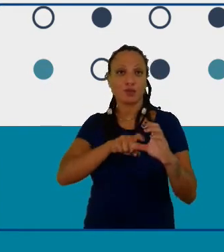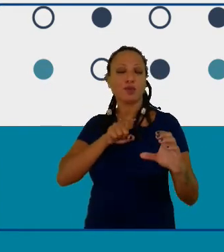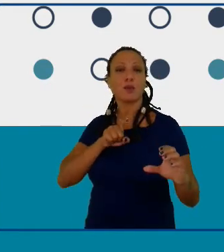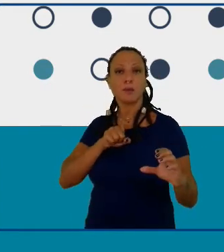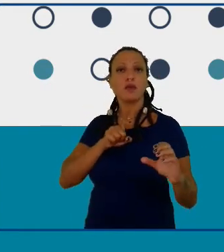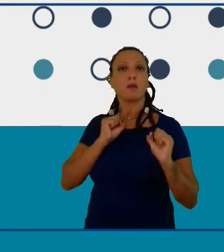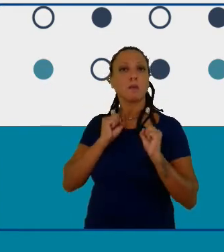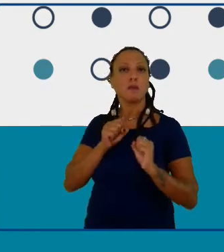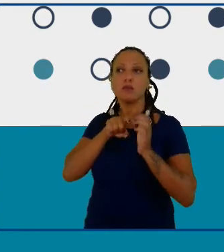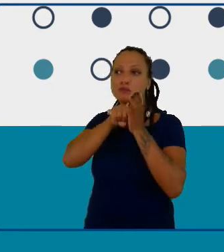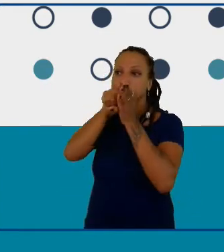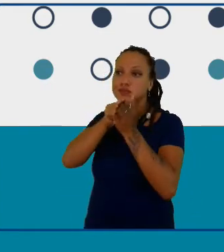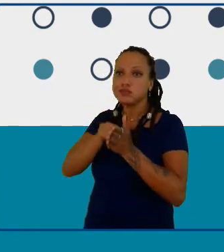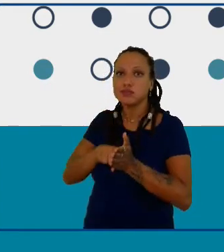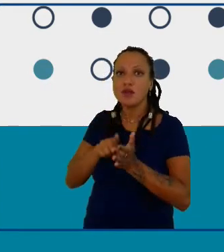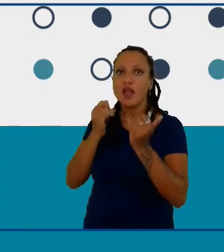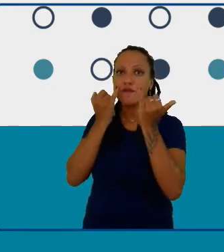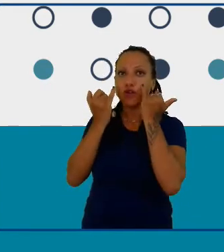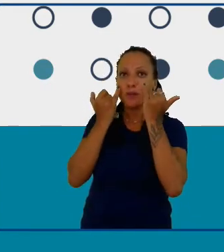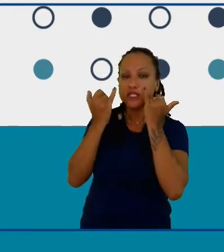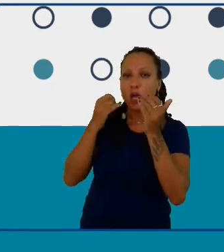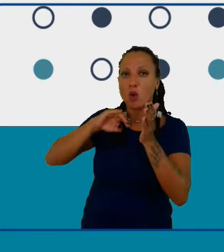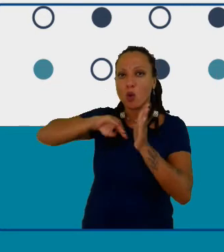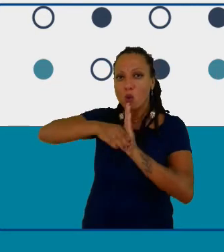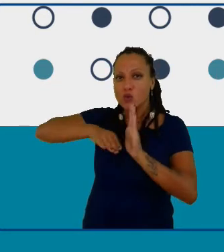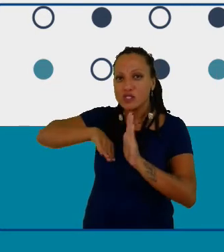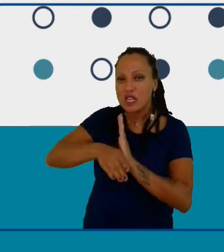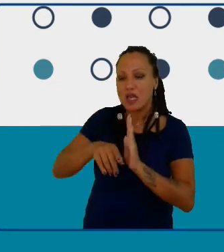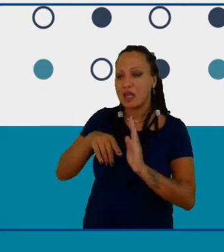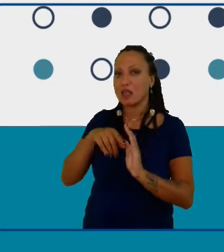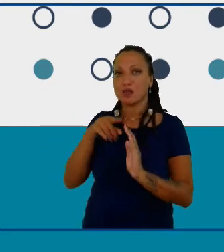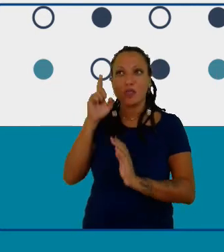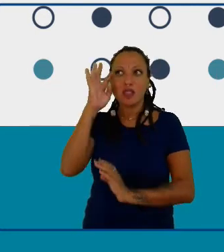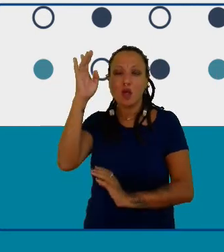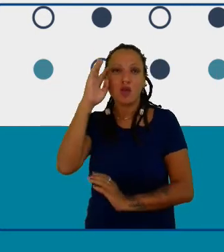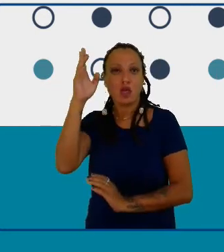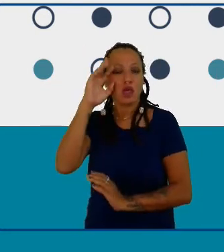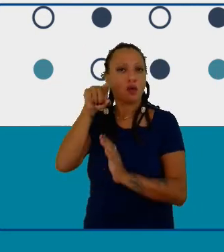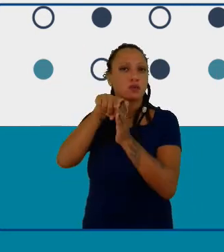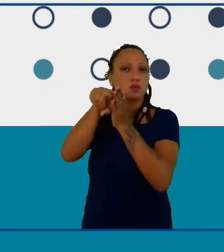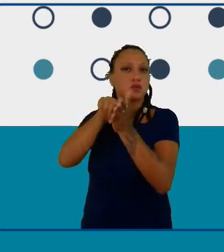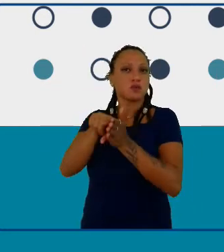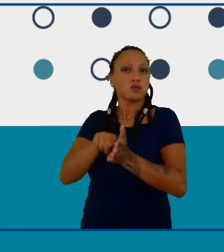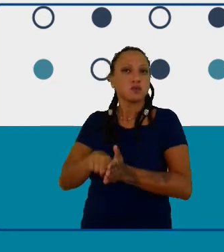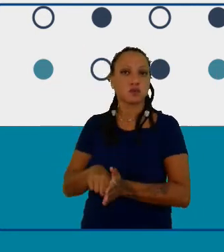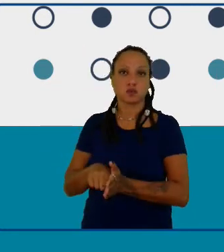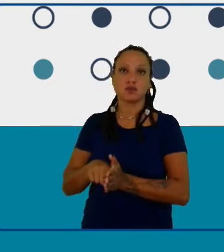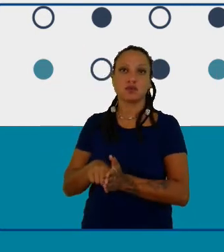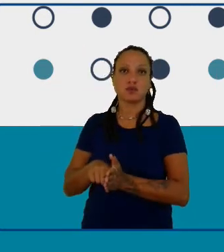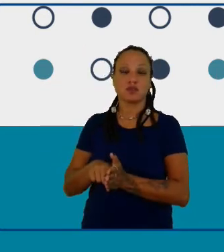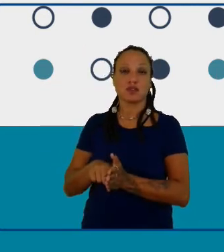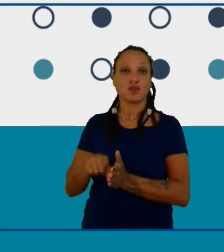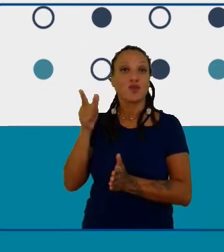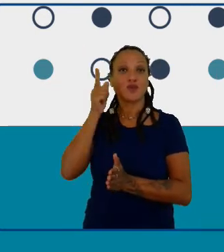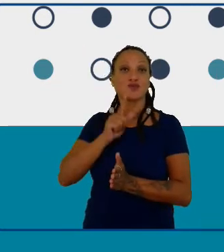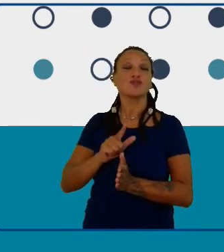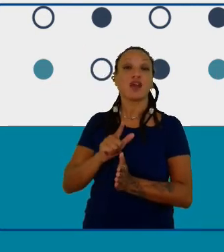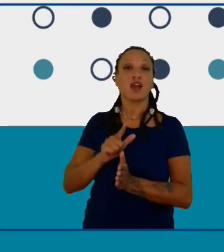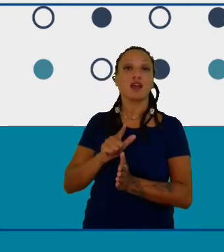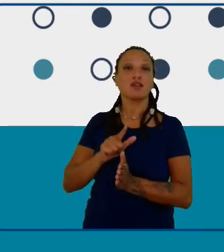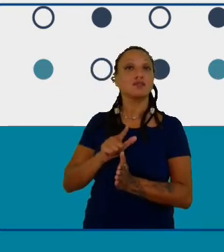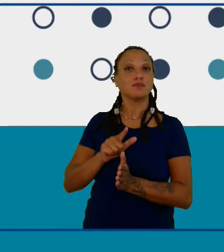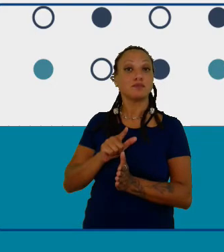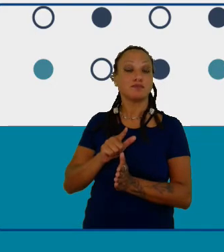aqueles conceitos aquelas teorias que deveriam ter sido apresentadas para eles